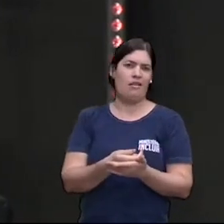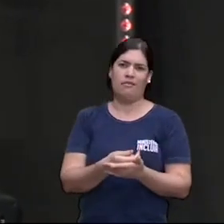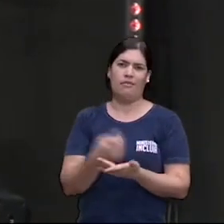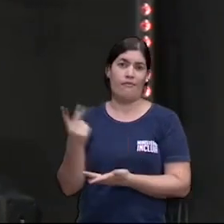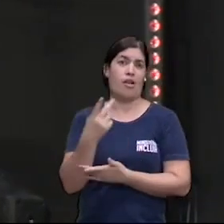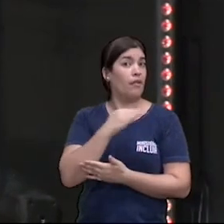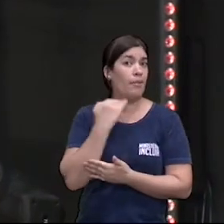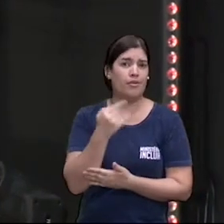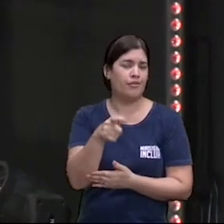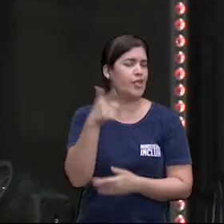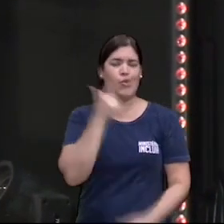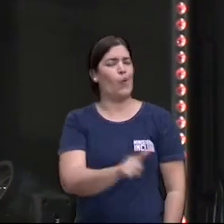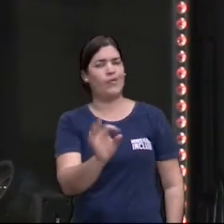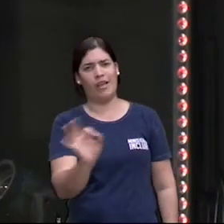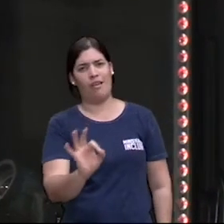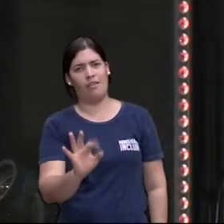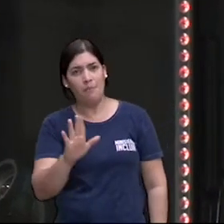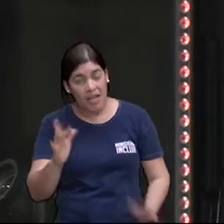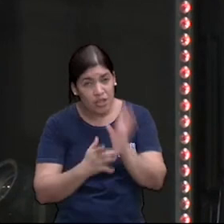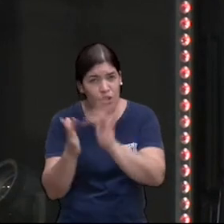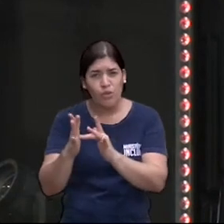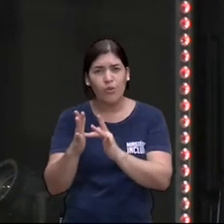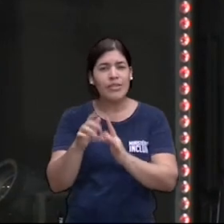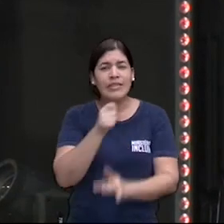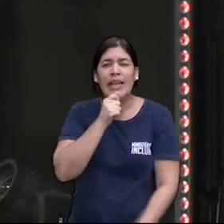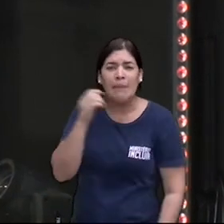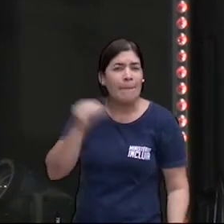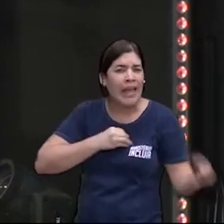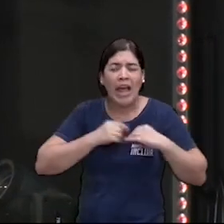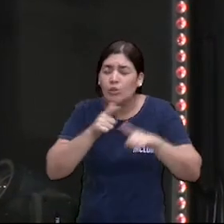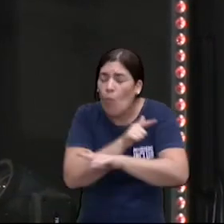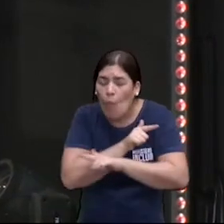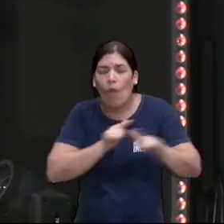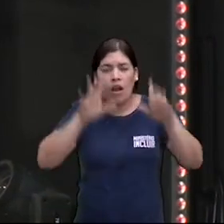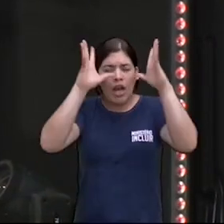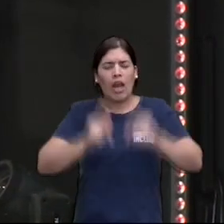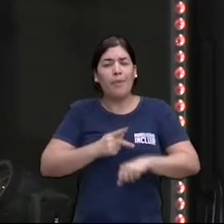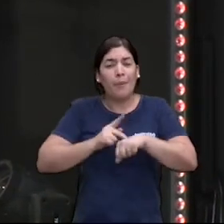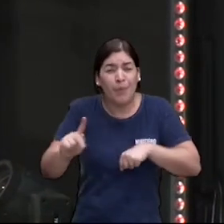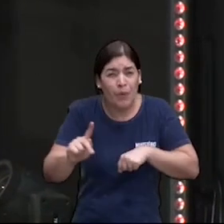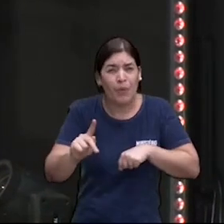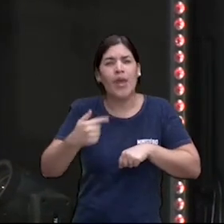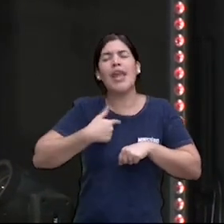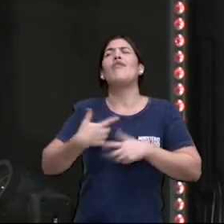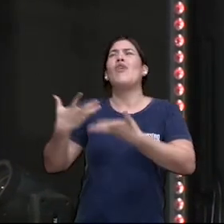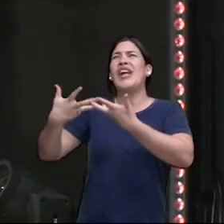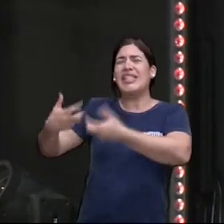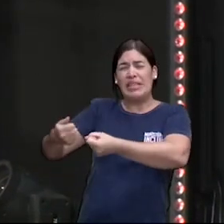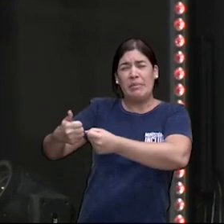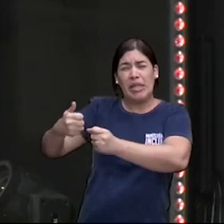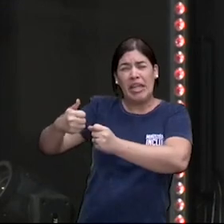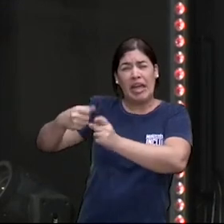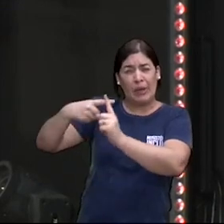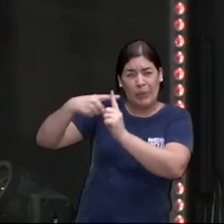mas eu que não tenho pecado vou morrer no seu lugar vou receber não só a cruz vou receber